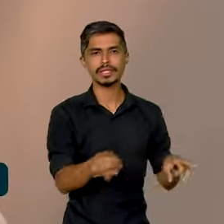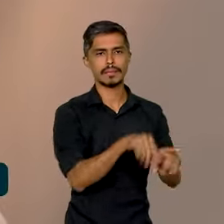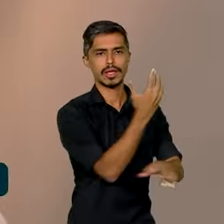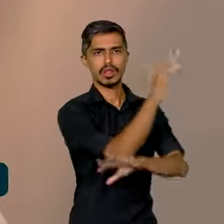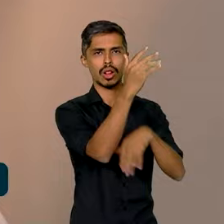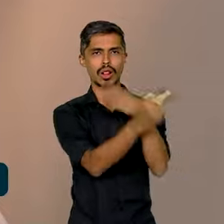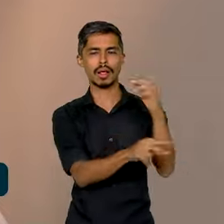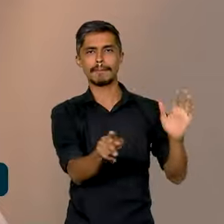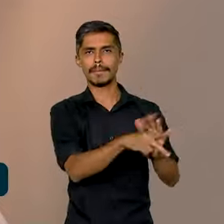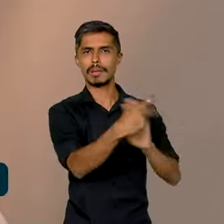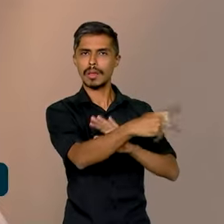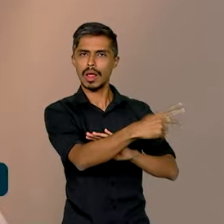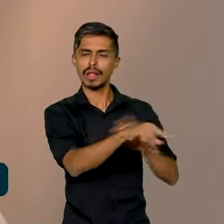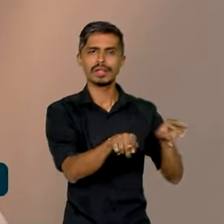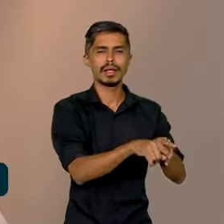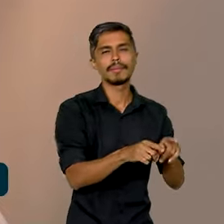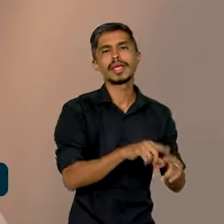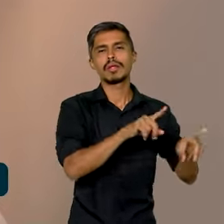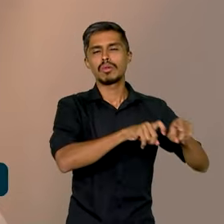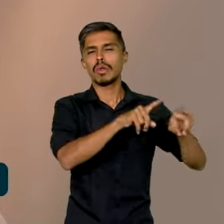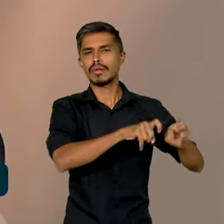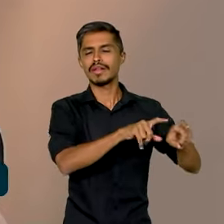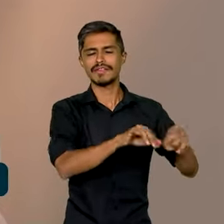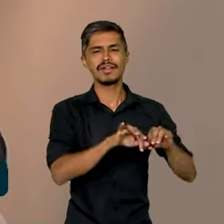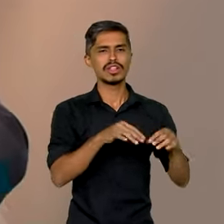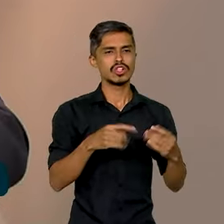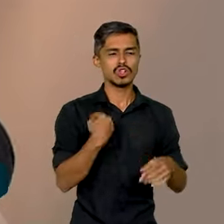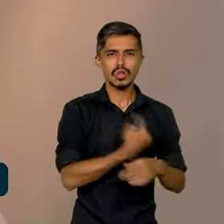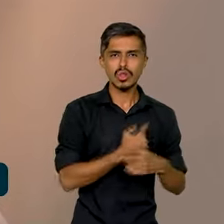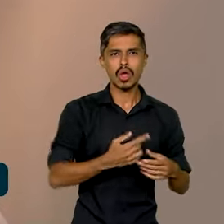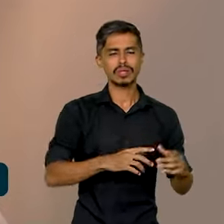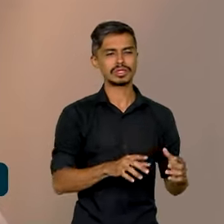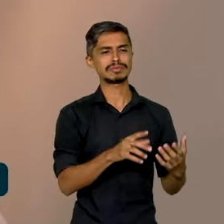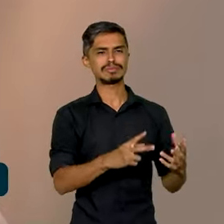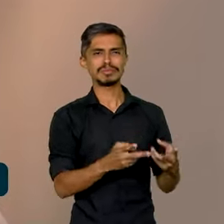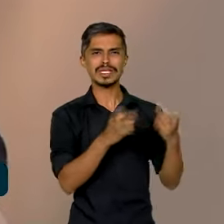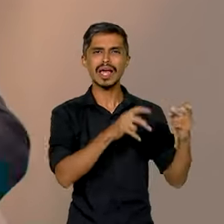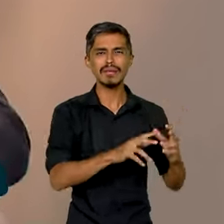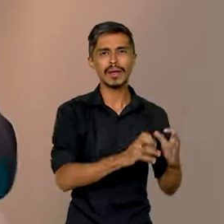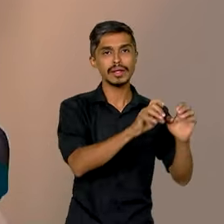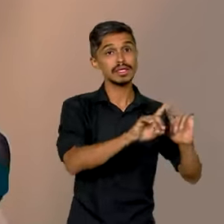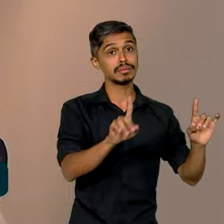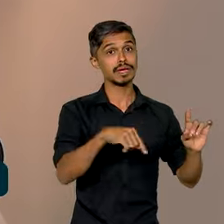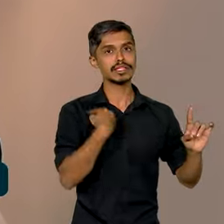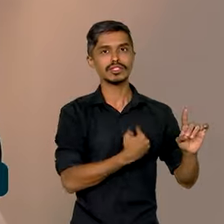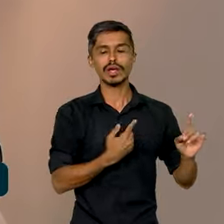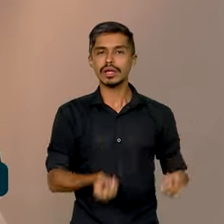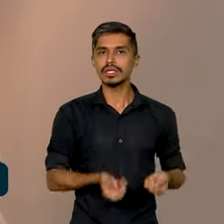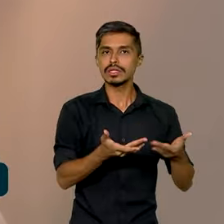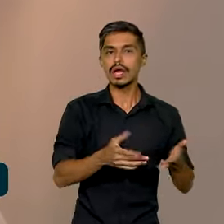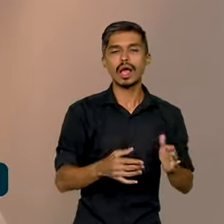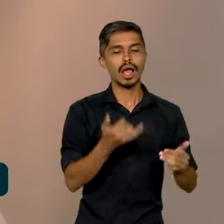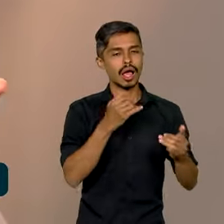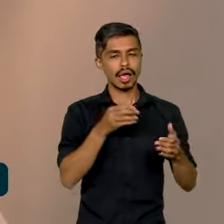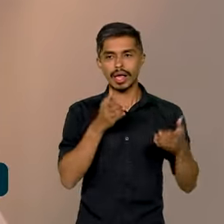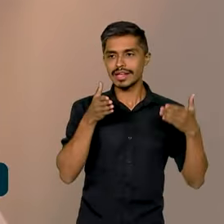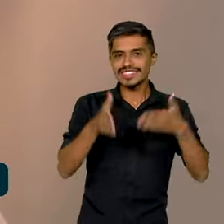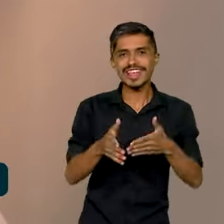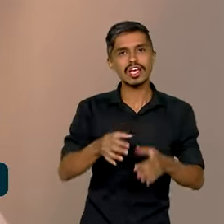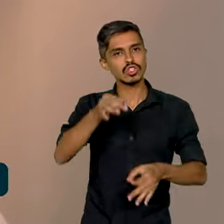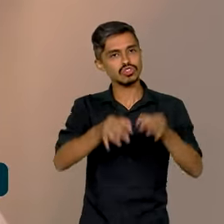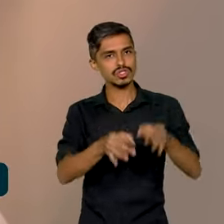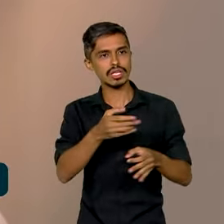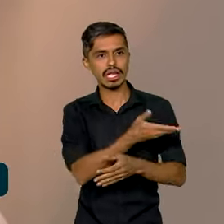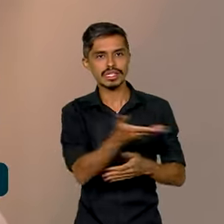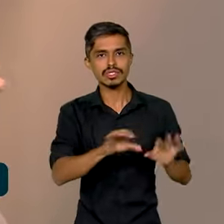assentamentos de agricultores familiares, mas é muito importante que a gente tenha também, proporcione o acesso à justiça a